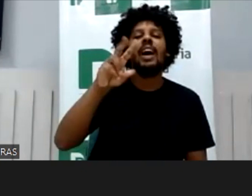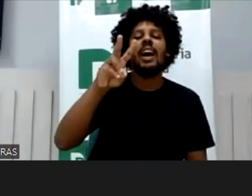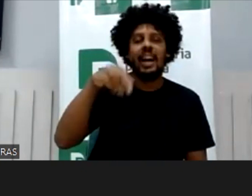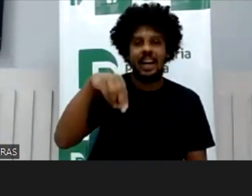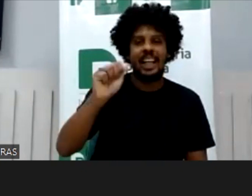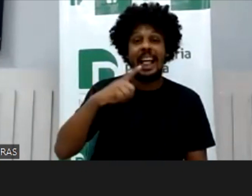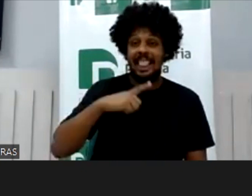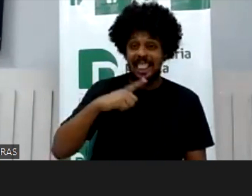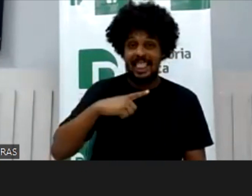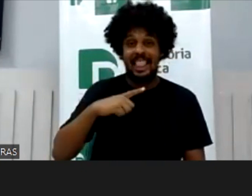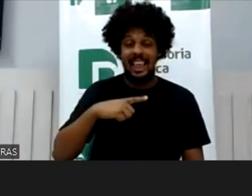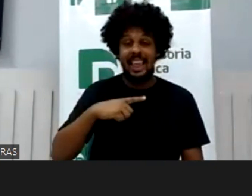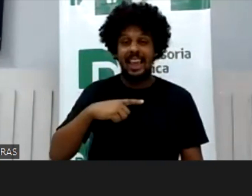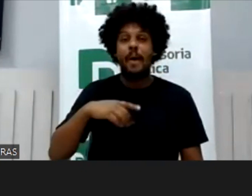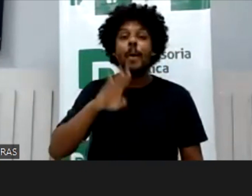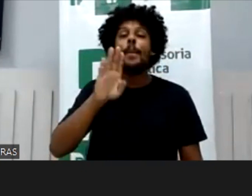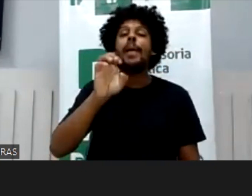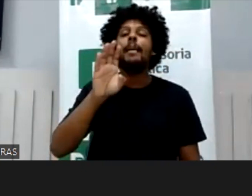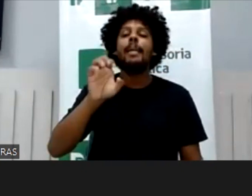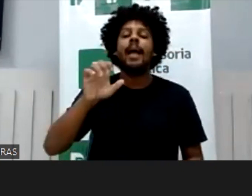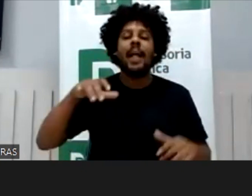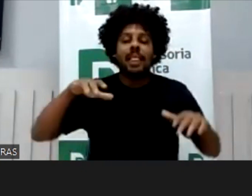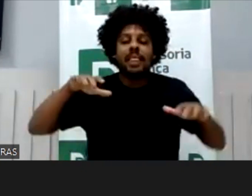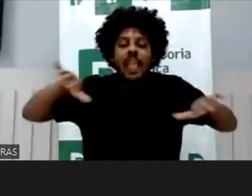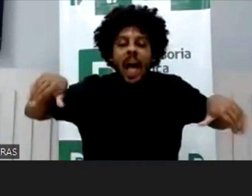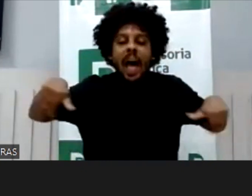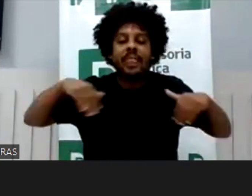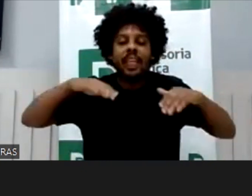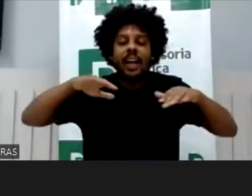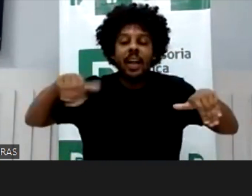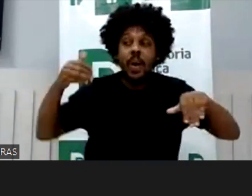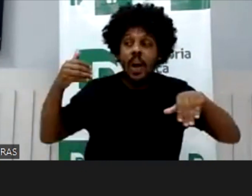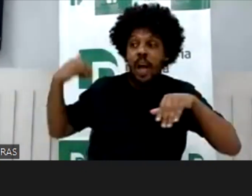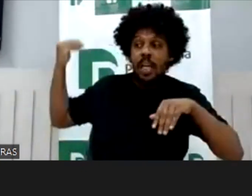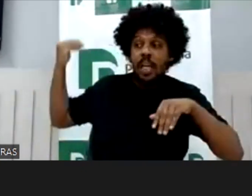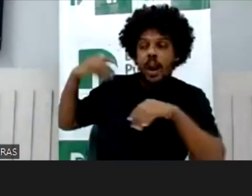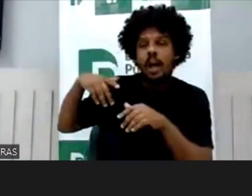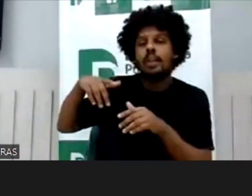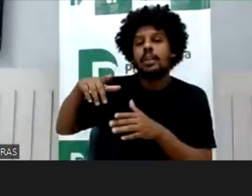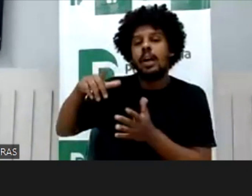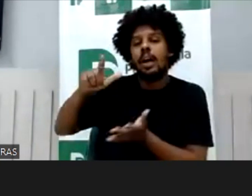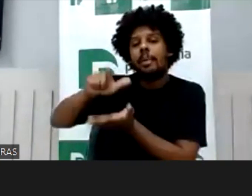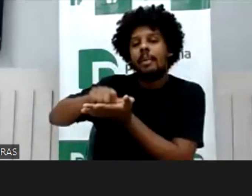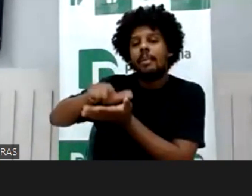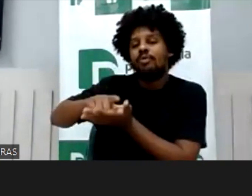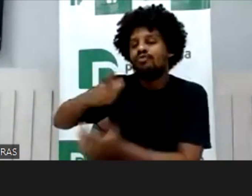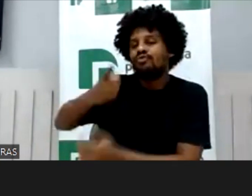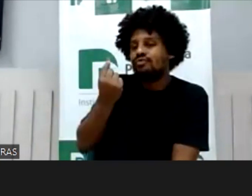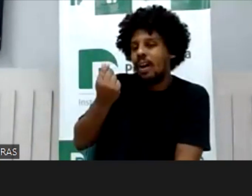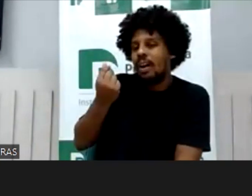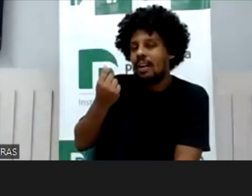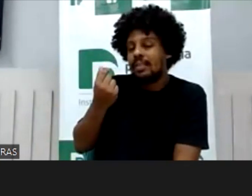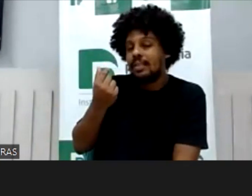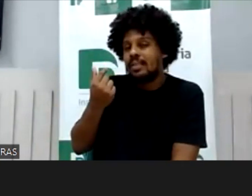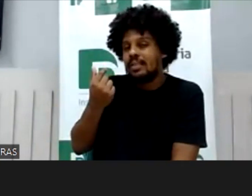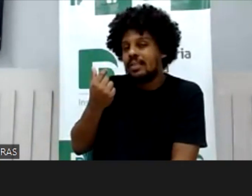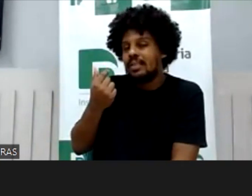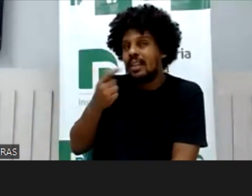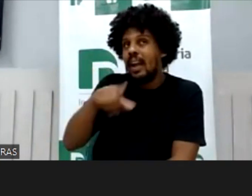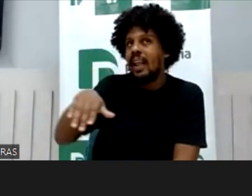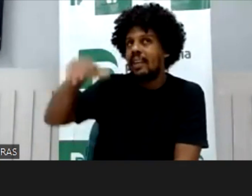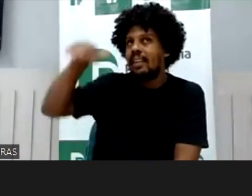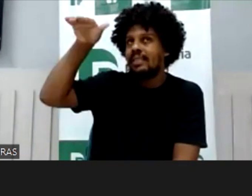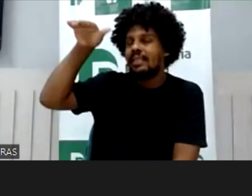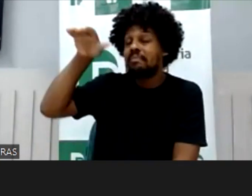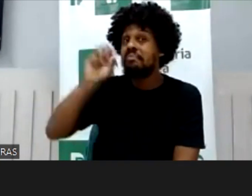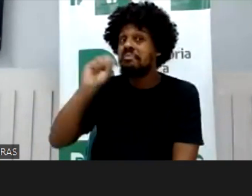te... isso, então, quando você cresce, que você olha para trás e fala assim, peraí, mas eu quis isso, foi imposto